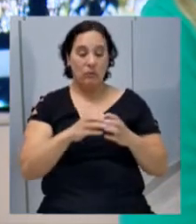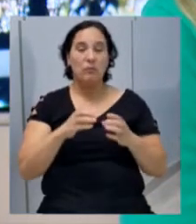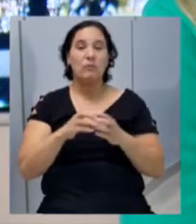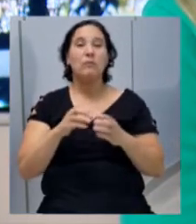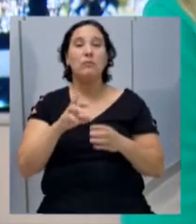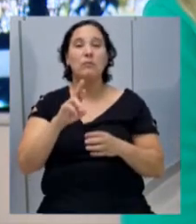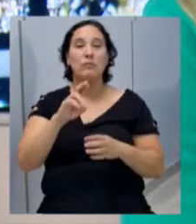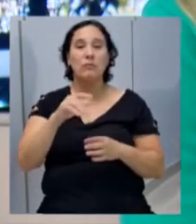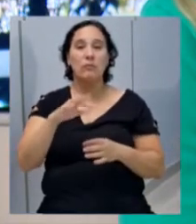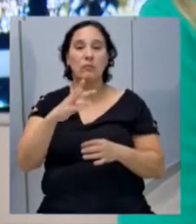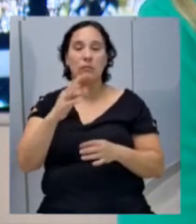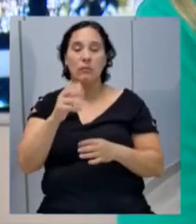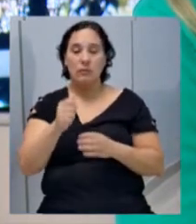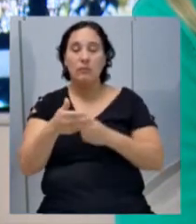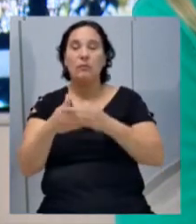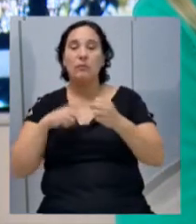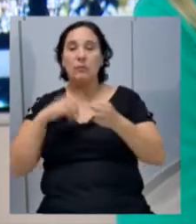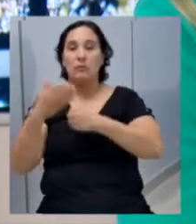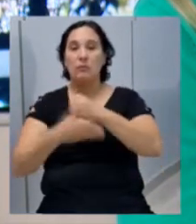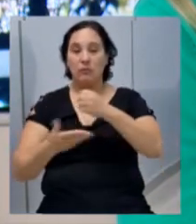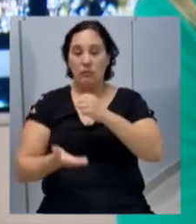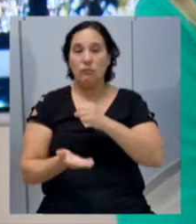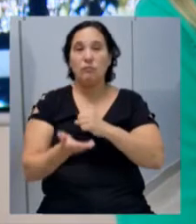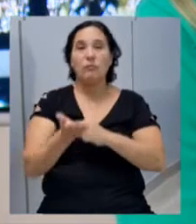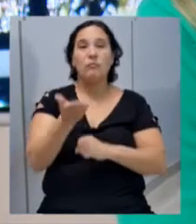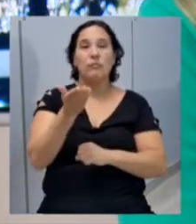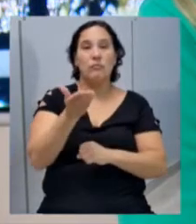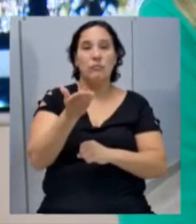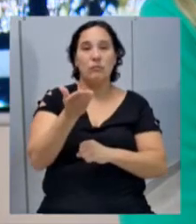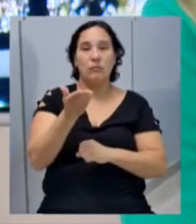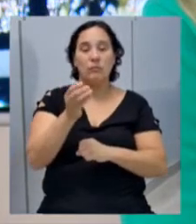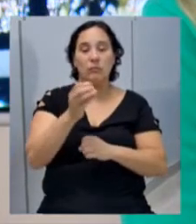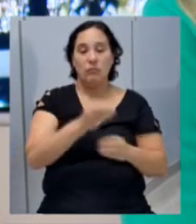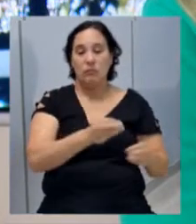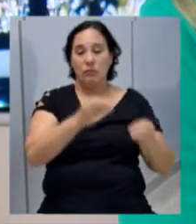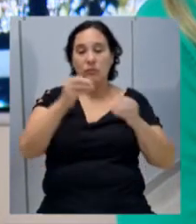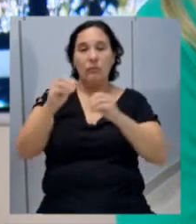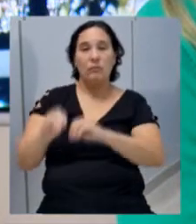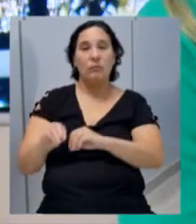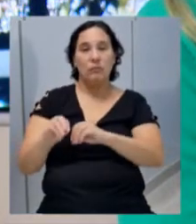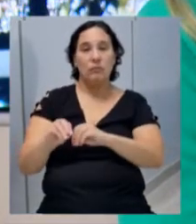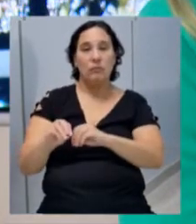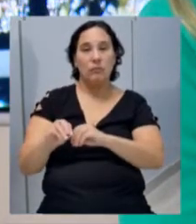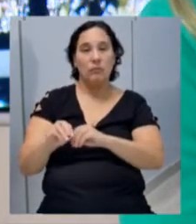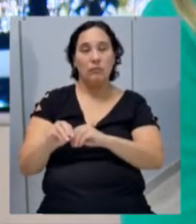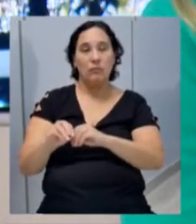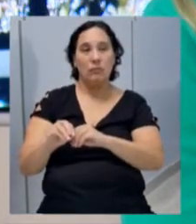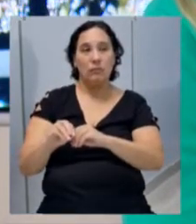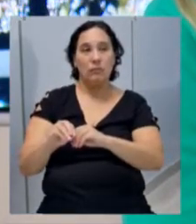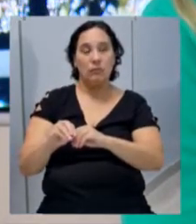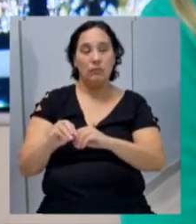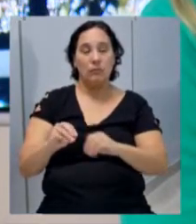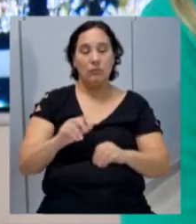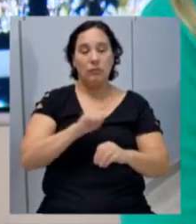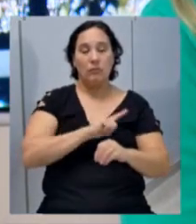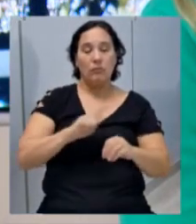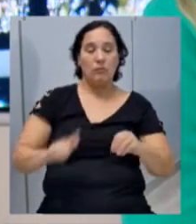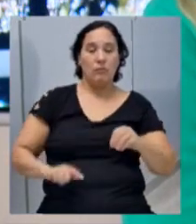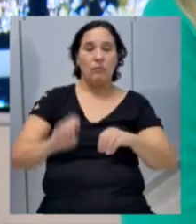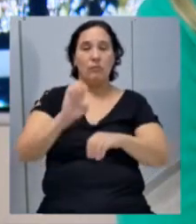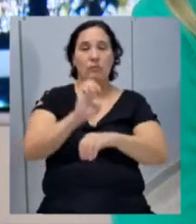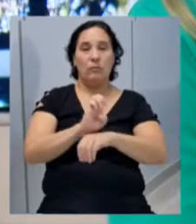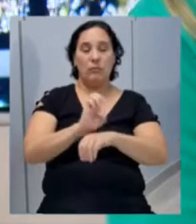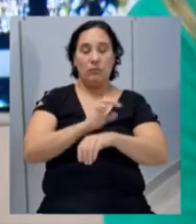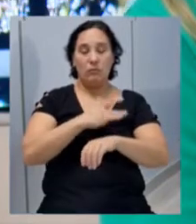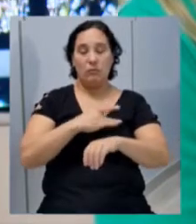uma base para crescimento. As transferências da União e do Estado, tanto